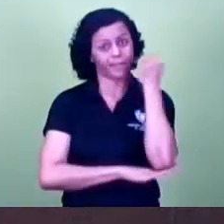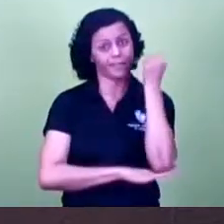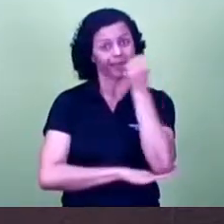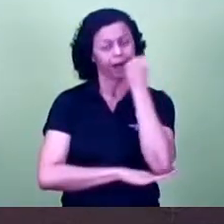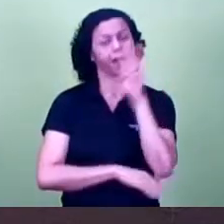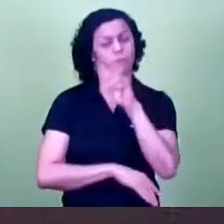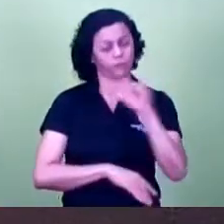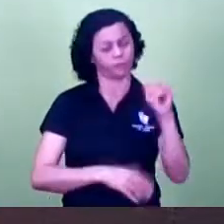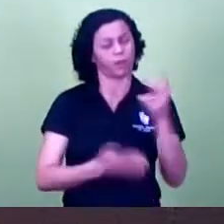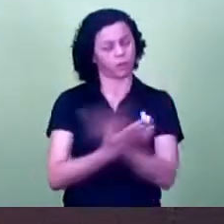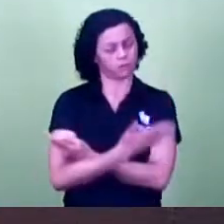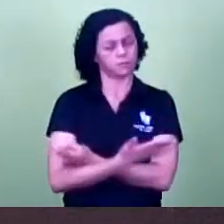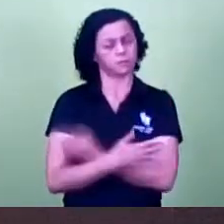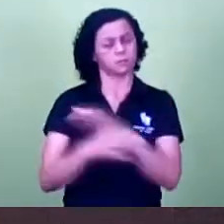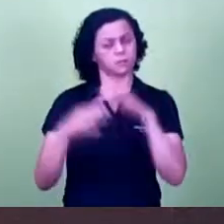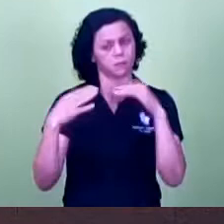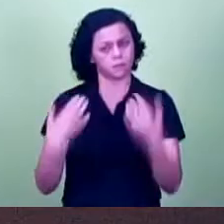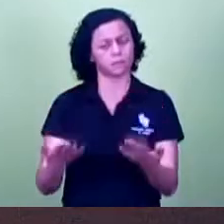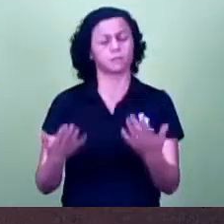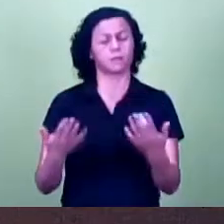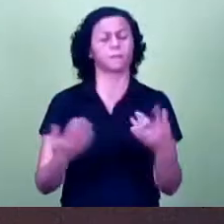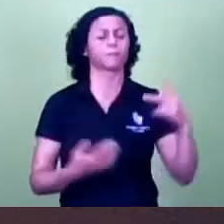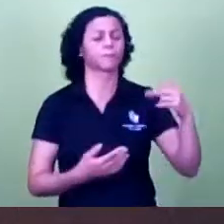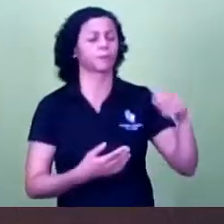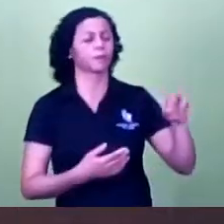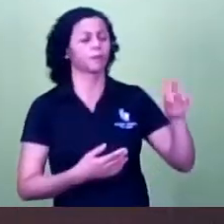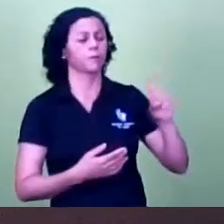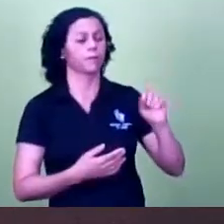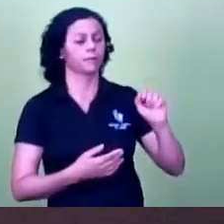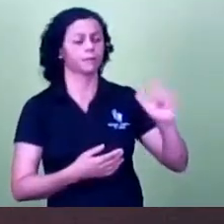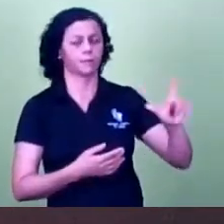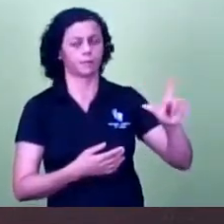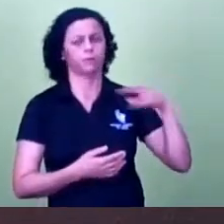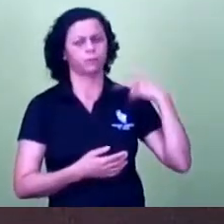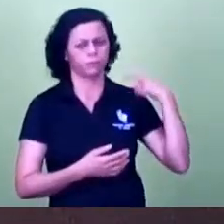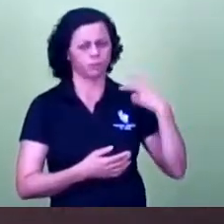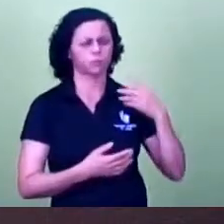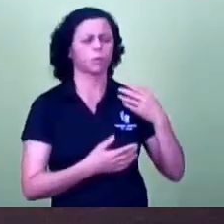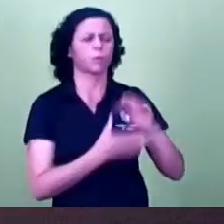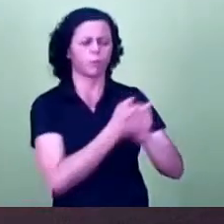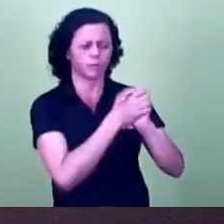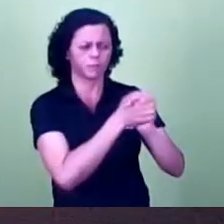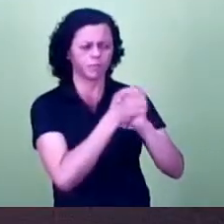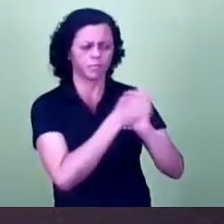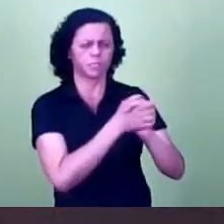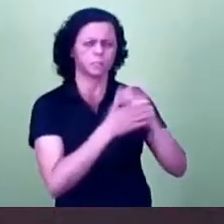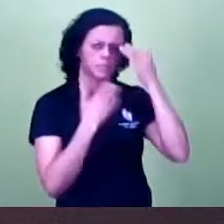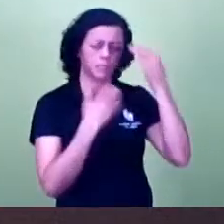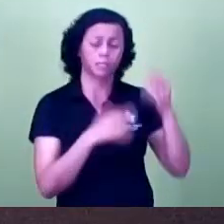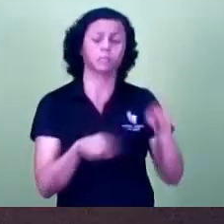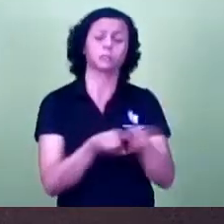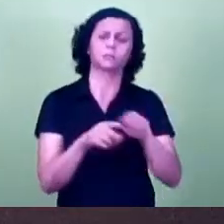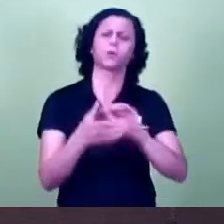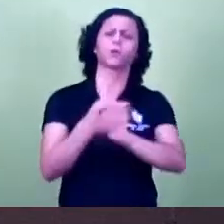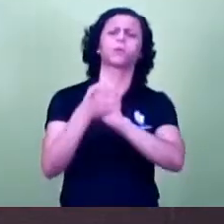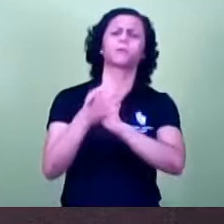emergência. Então, Pardal, parabenizo, agradeço, cumprimento o Melo ontem por ter trazido aqui